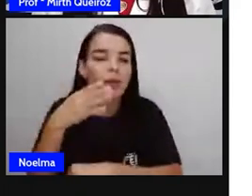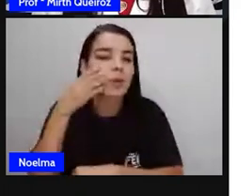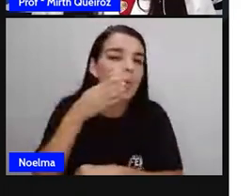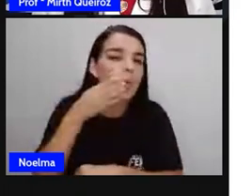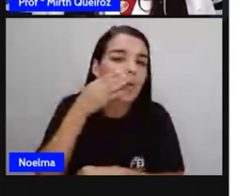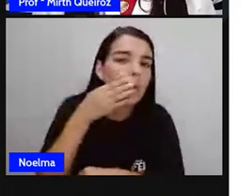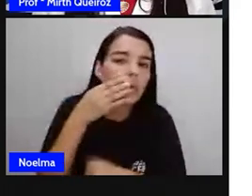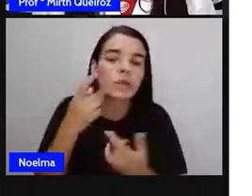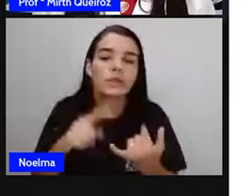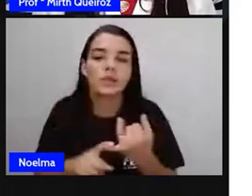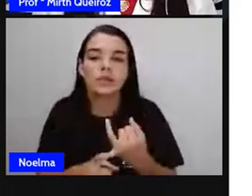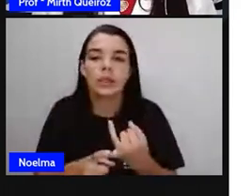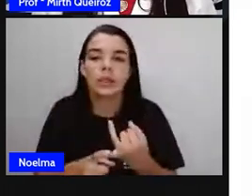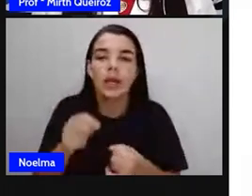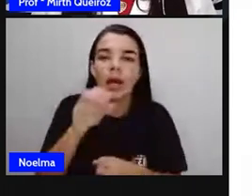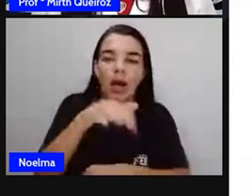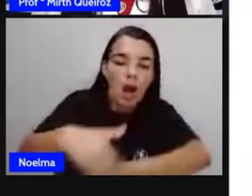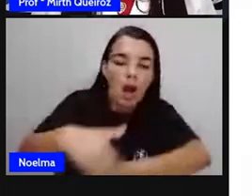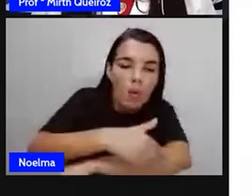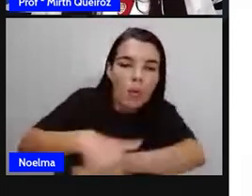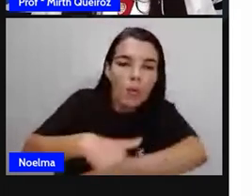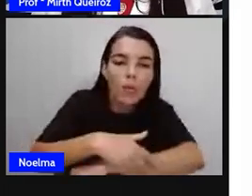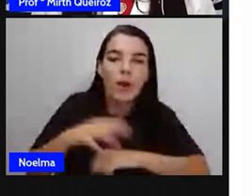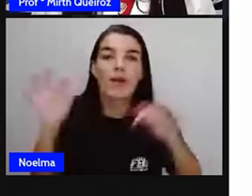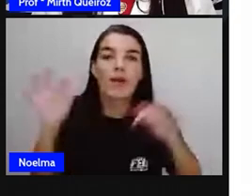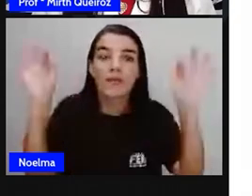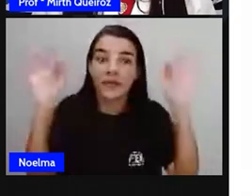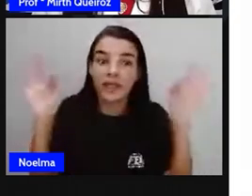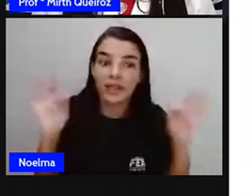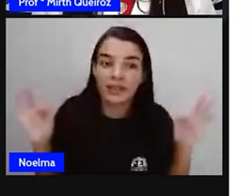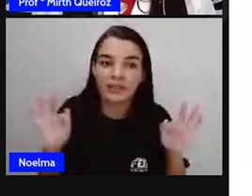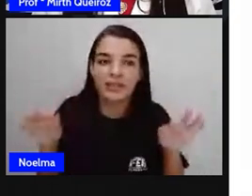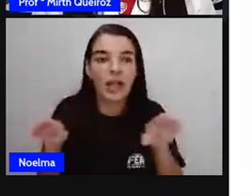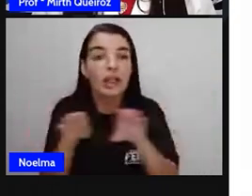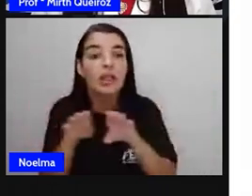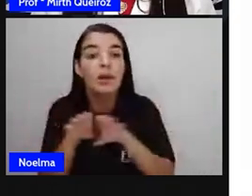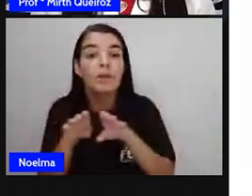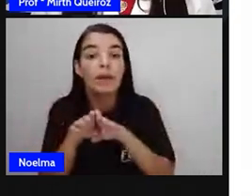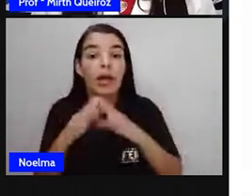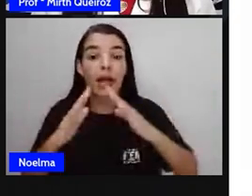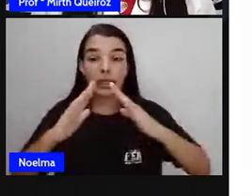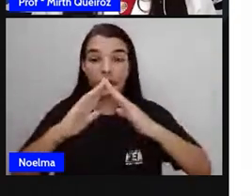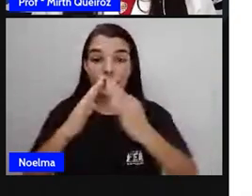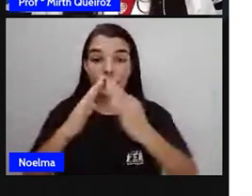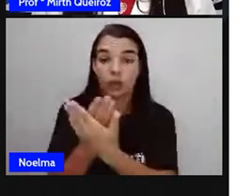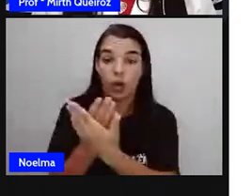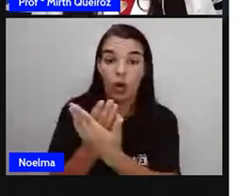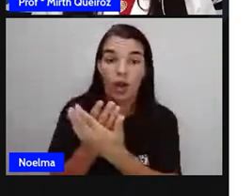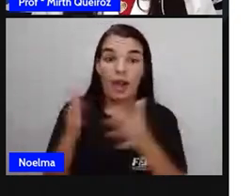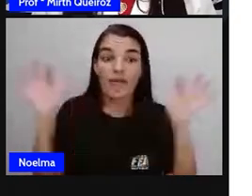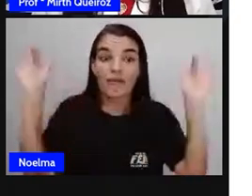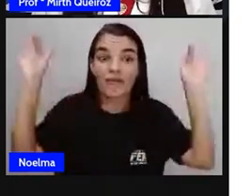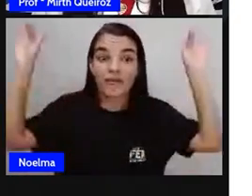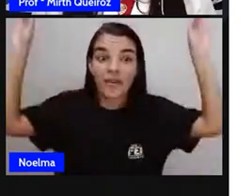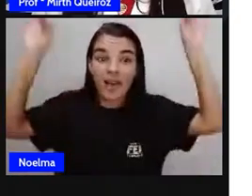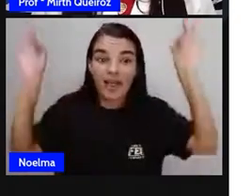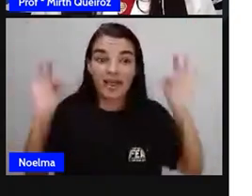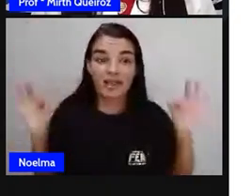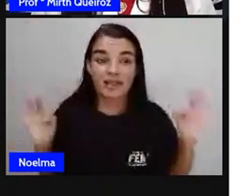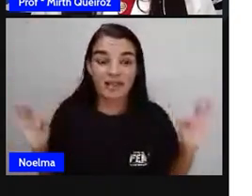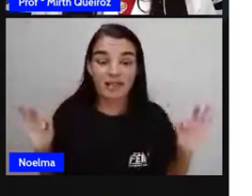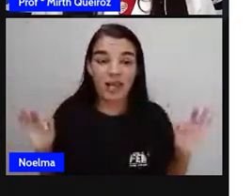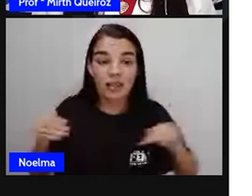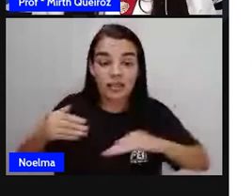Tomate, a Rua Feliz. E a Escola Felicidade se encontra aí na Rua Doce, né?